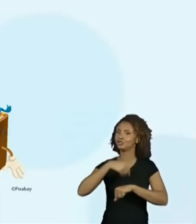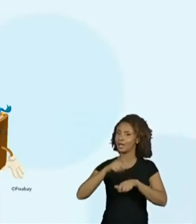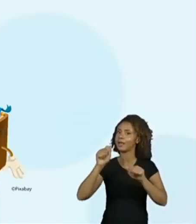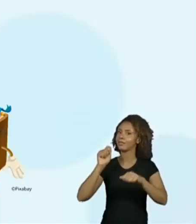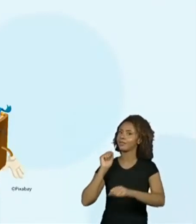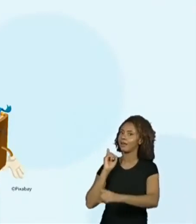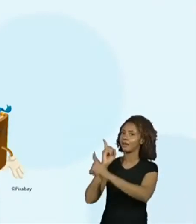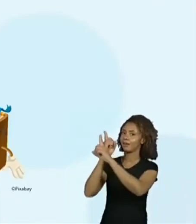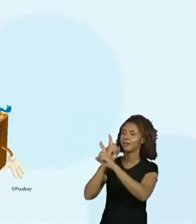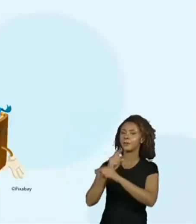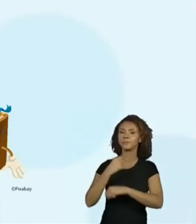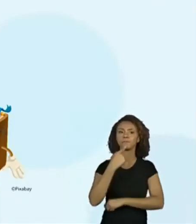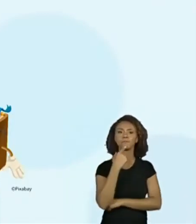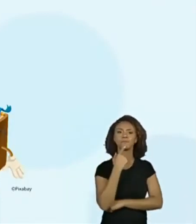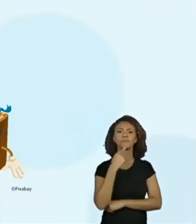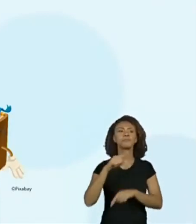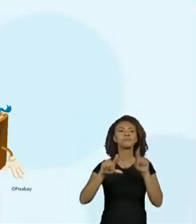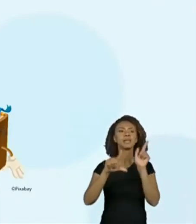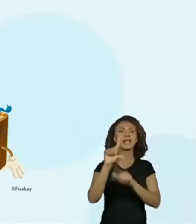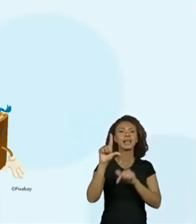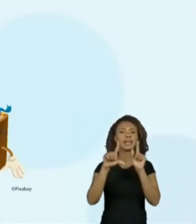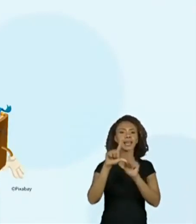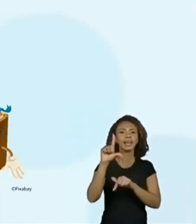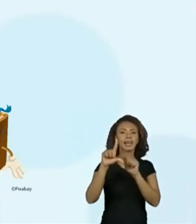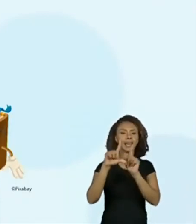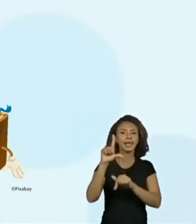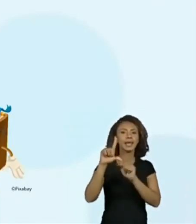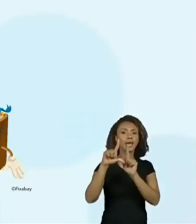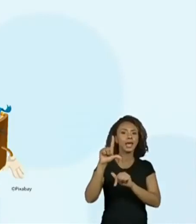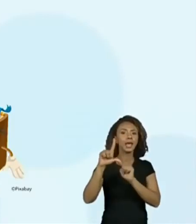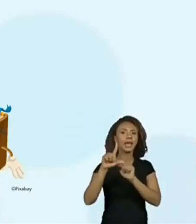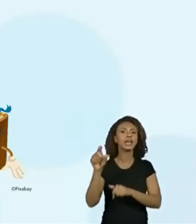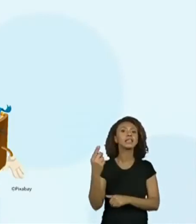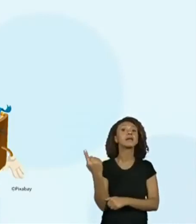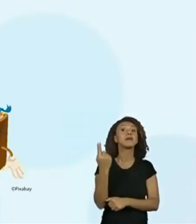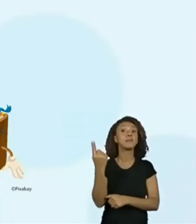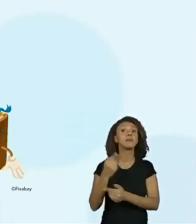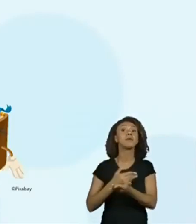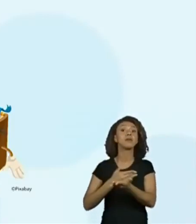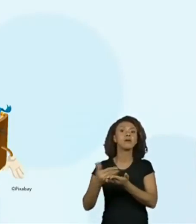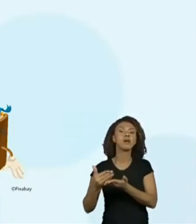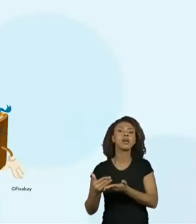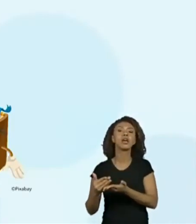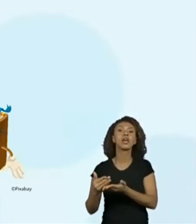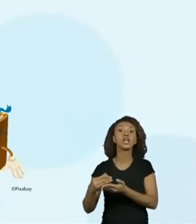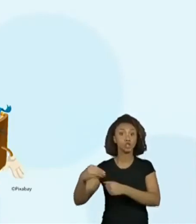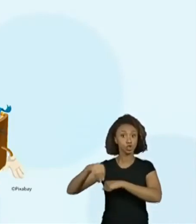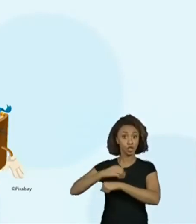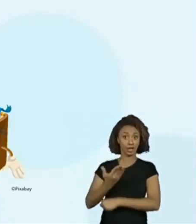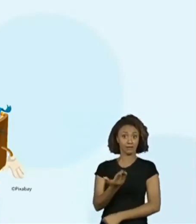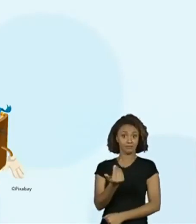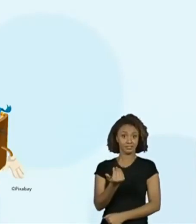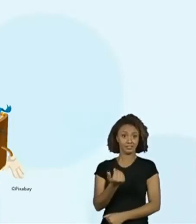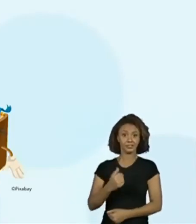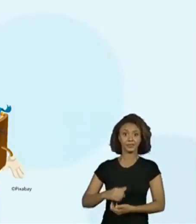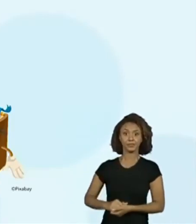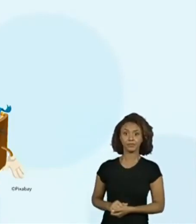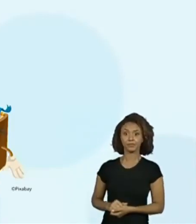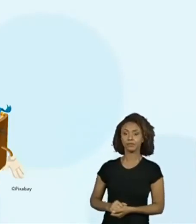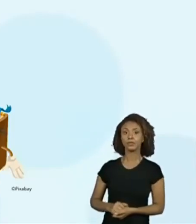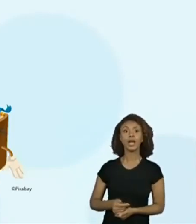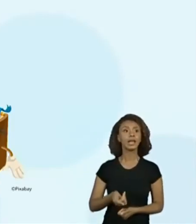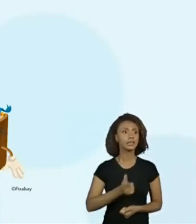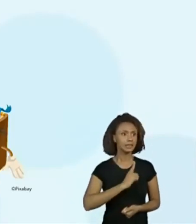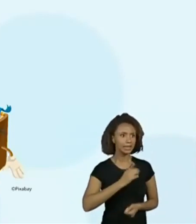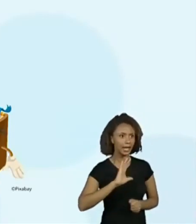Eu posso pensar na primeira letra? É, eles já falaram que começa com J. Ah, então eu já tenho algumas opções aqui. Tenho.